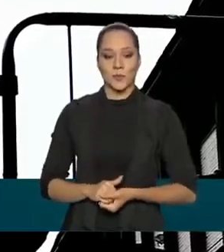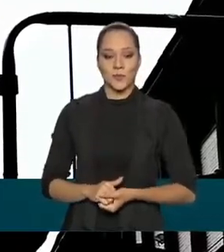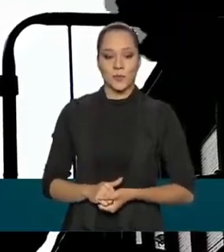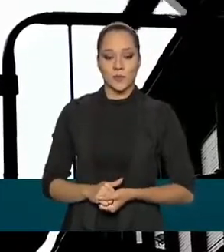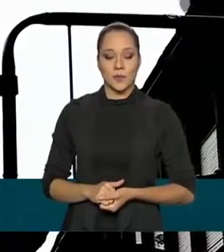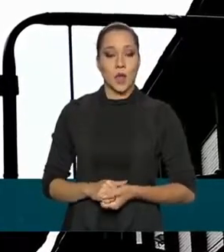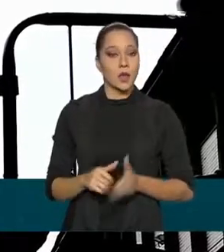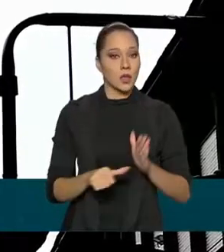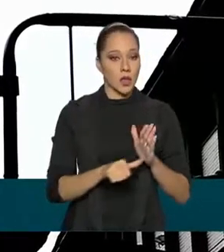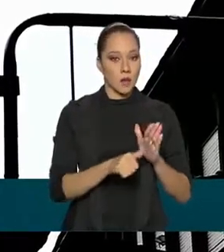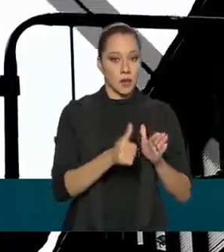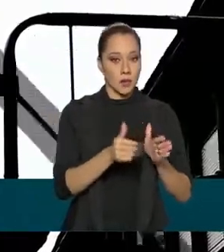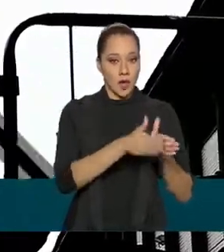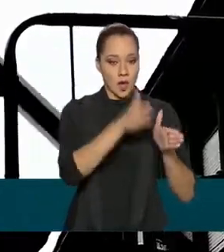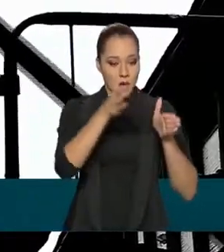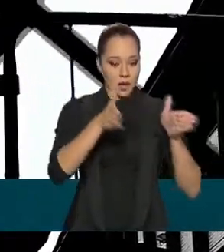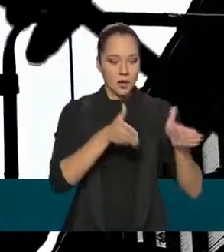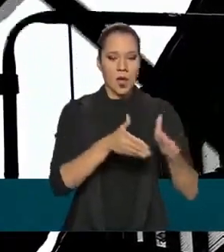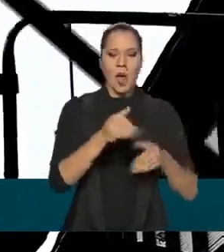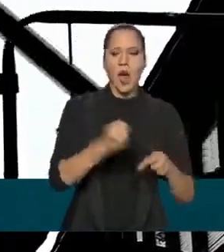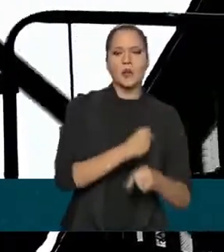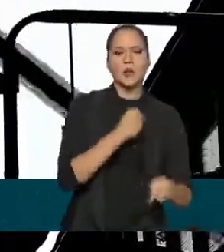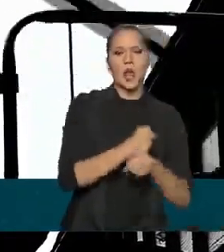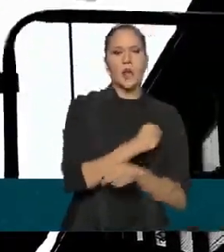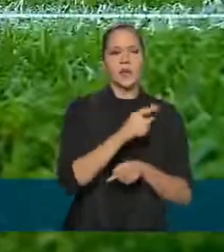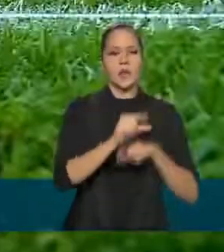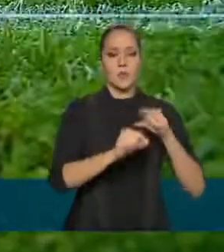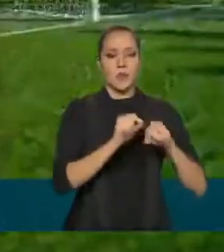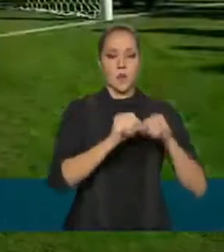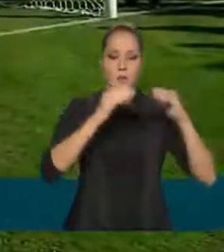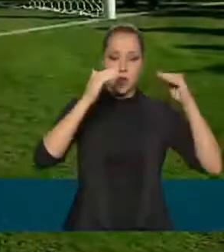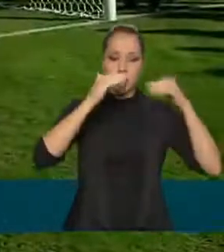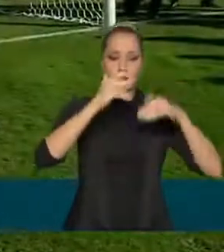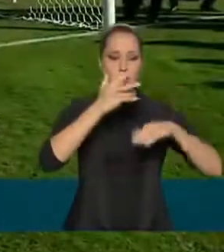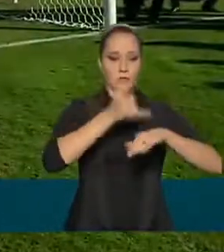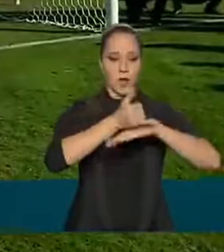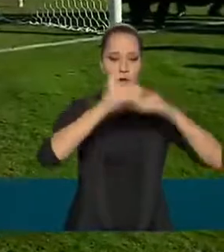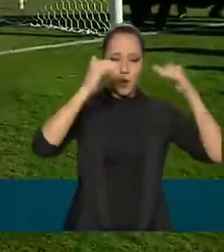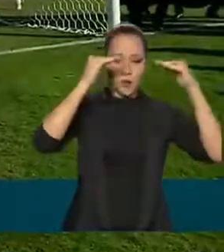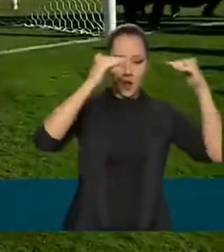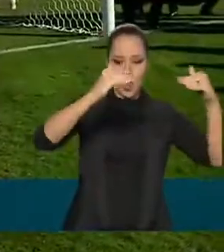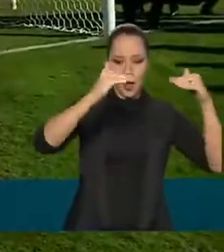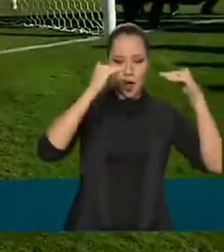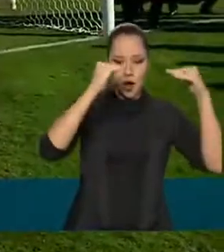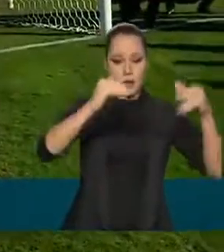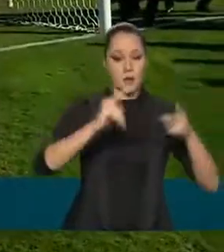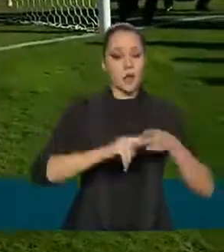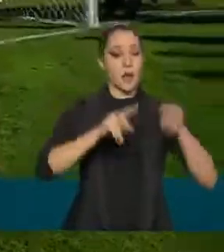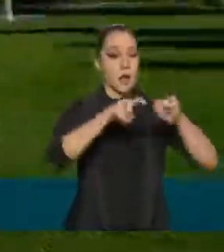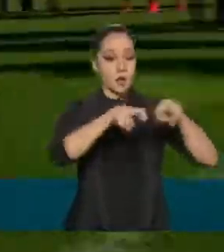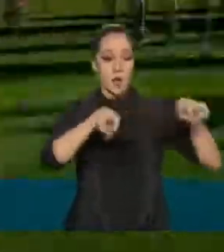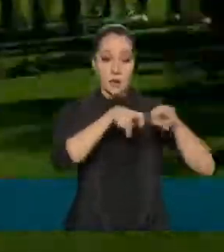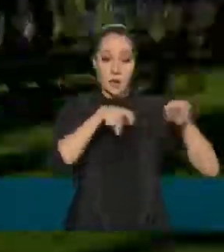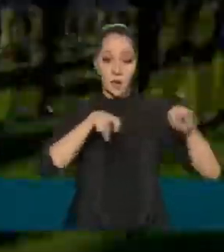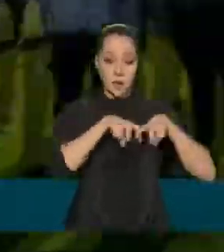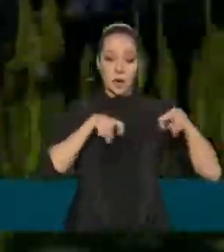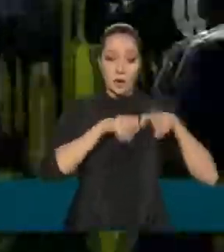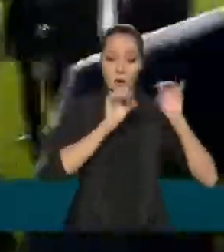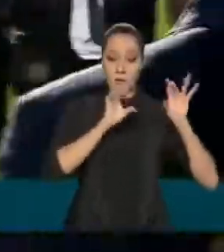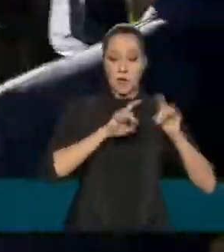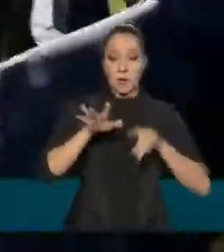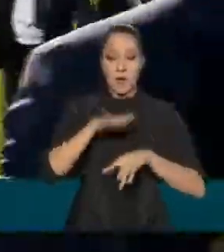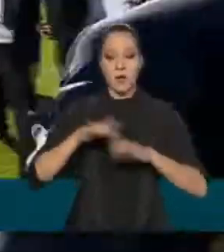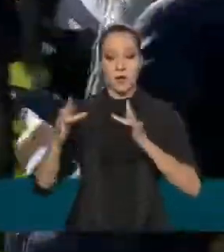Na primeira etapa, as obras incluíram a cobertura metálica, os camarotes e a área de convivência.